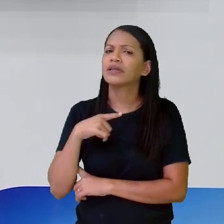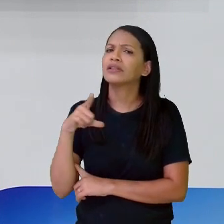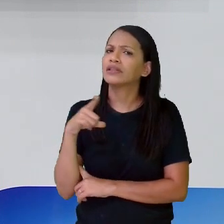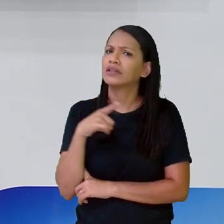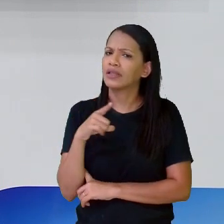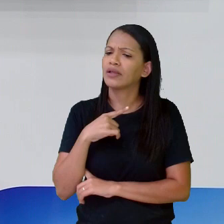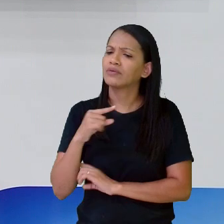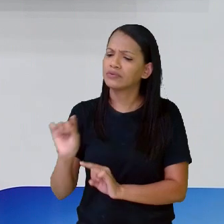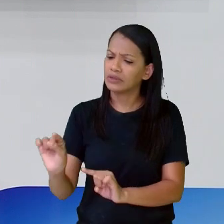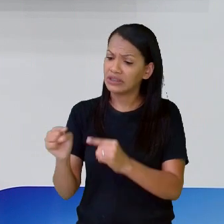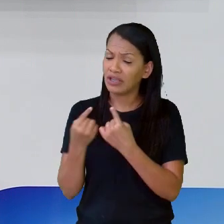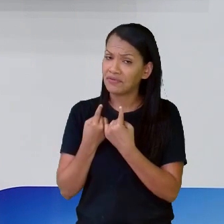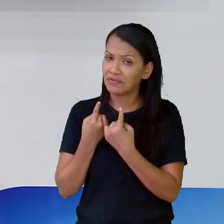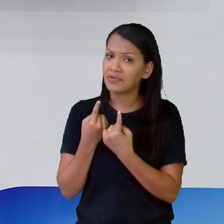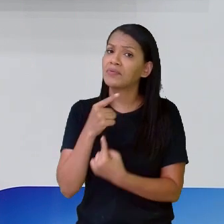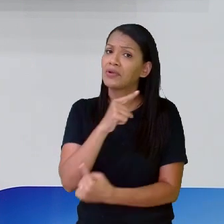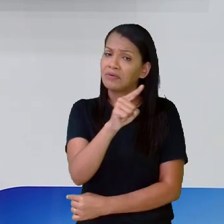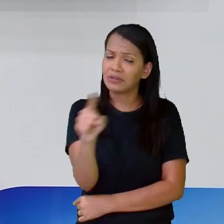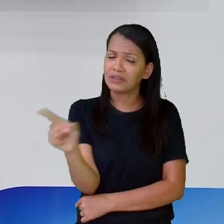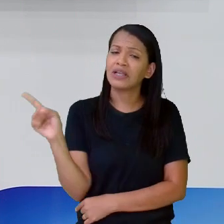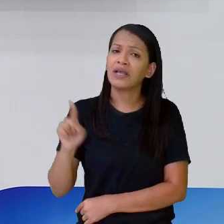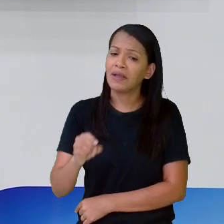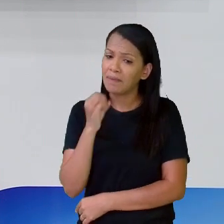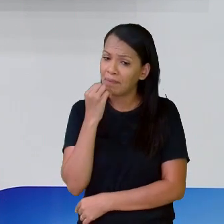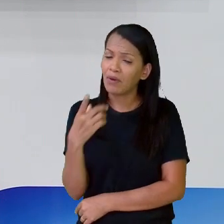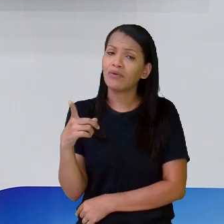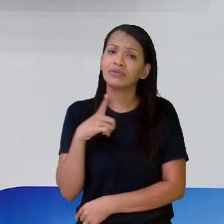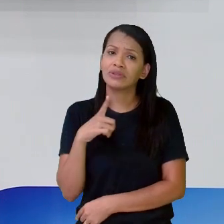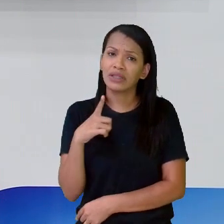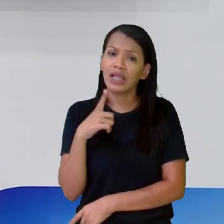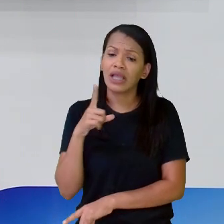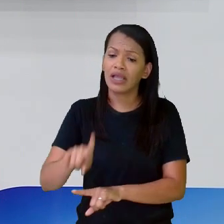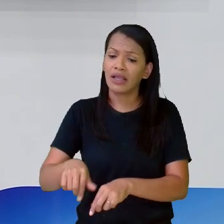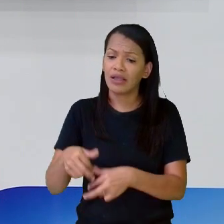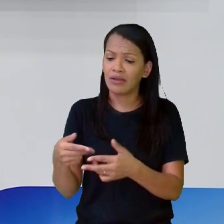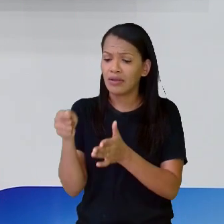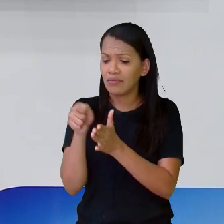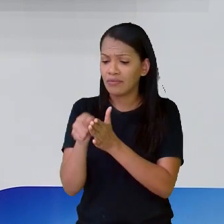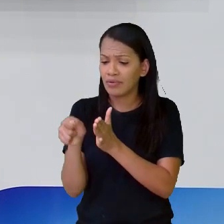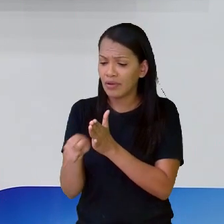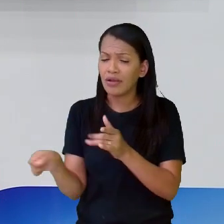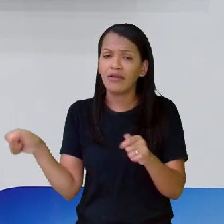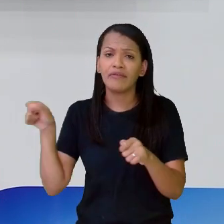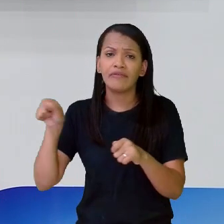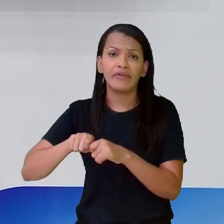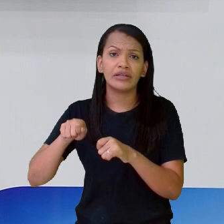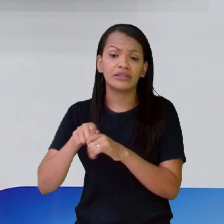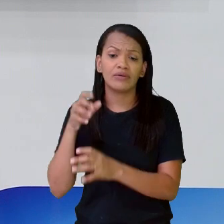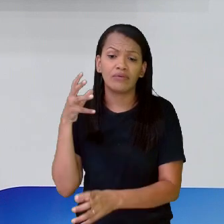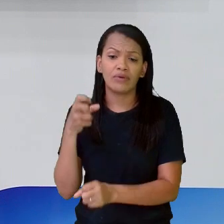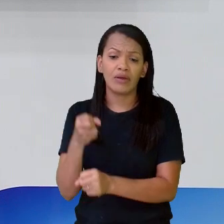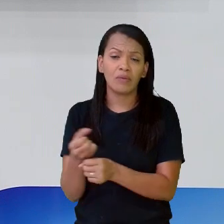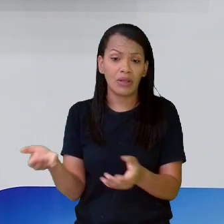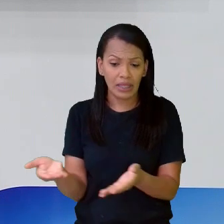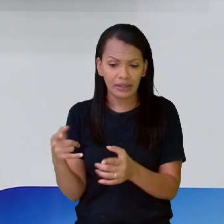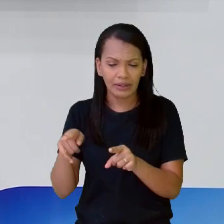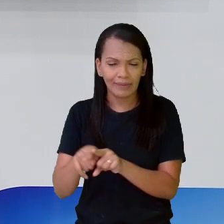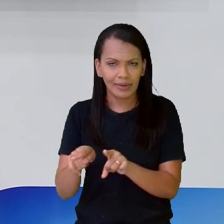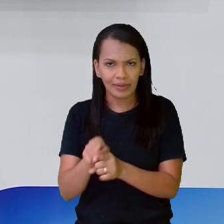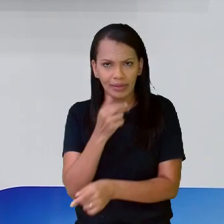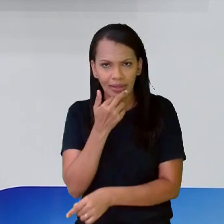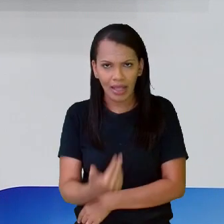um desafio. E é bom aí você ter o material em mãos para fazer o cálculo. E aqui, nesse momento, também, nas aulas.